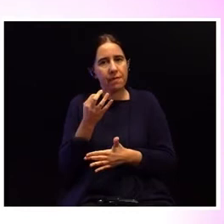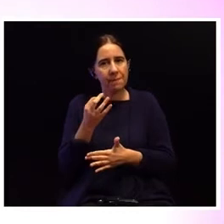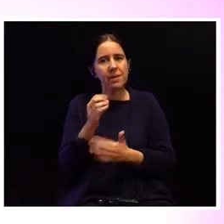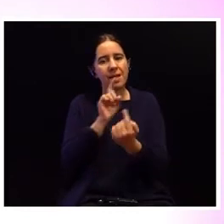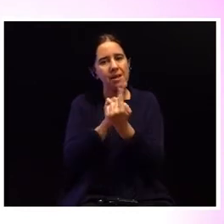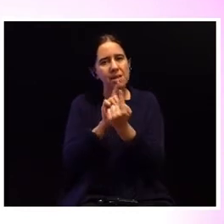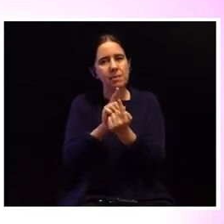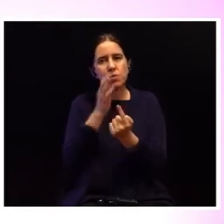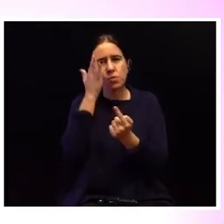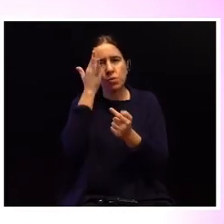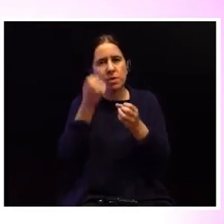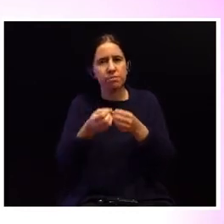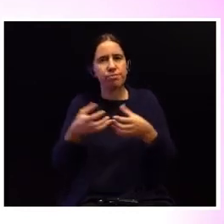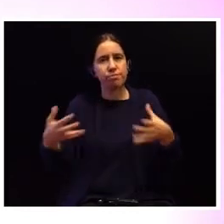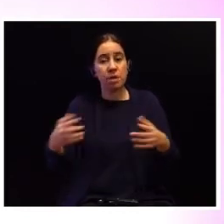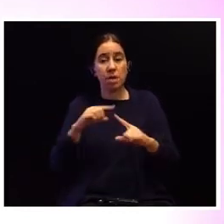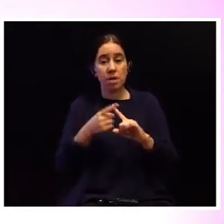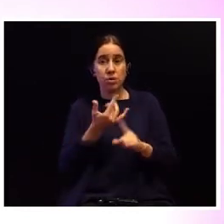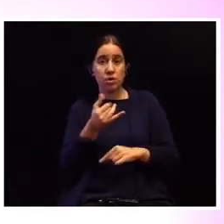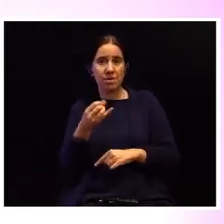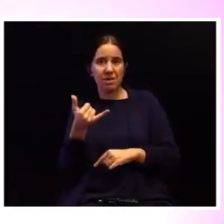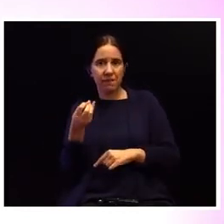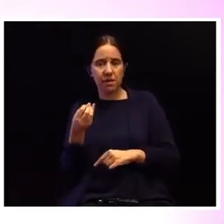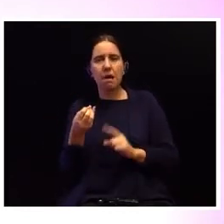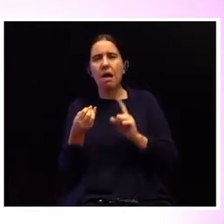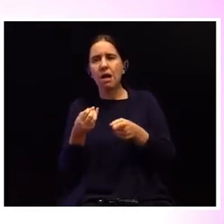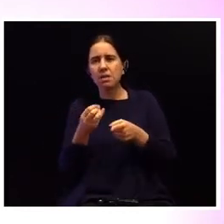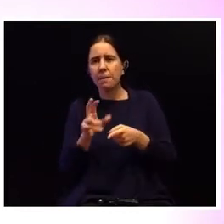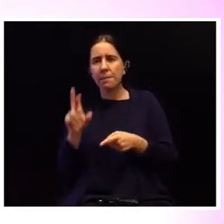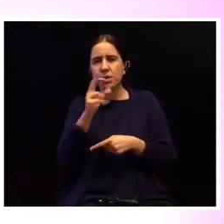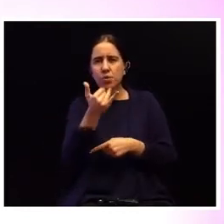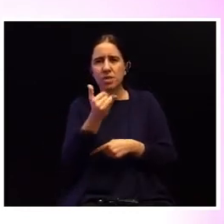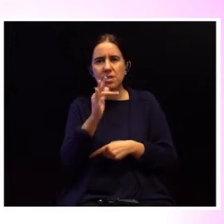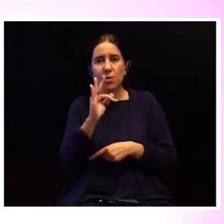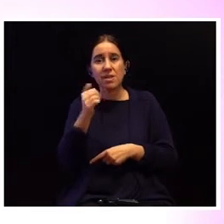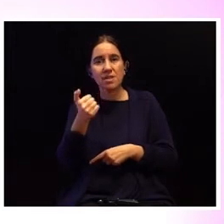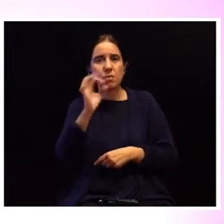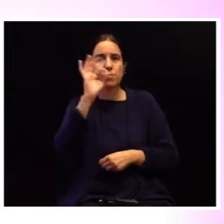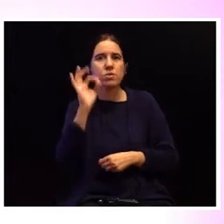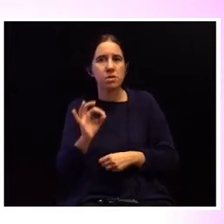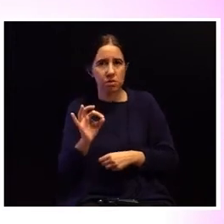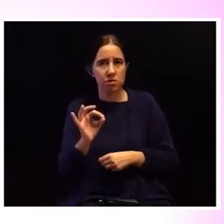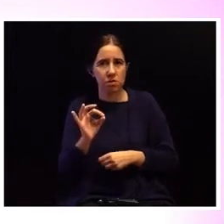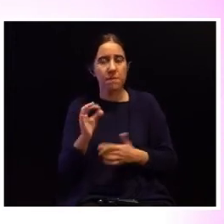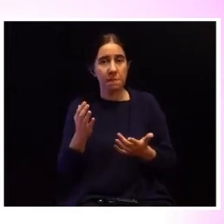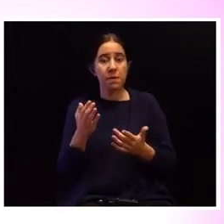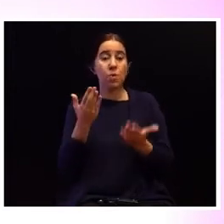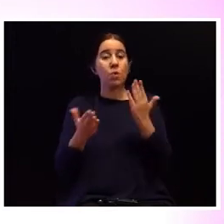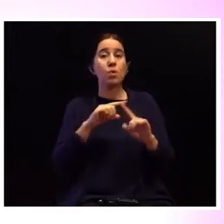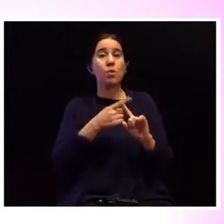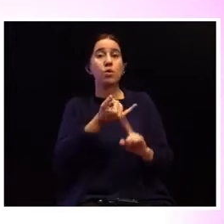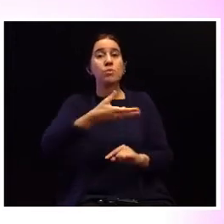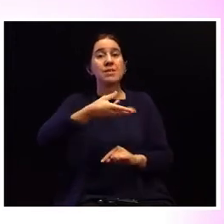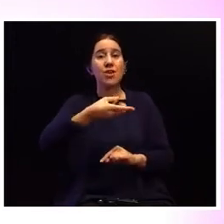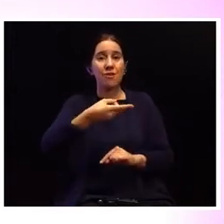atendimentos, que em 2020 foi de mais 245% do que em 2019.